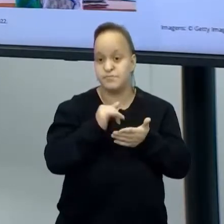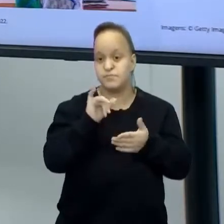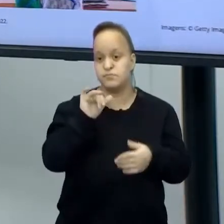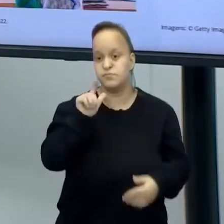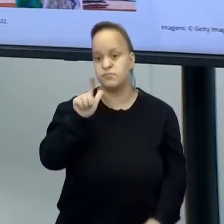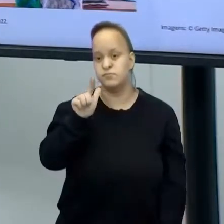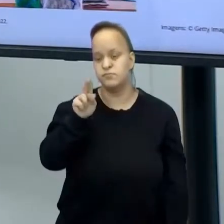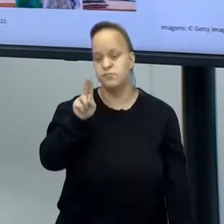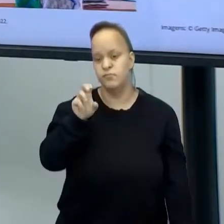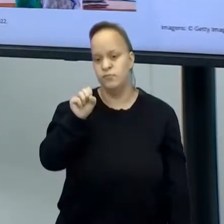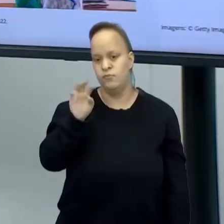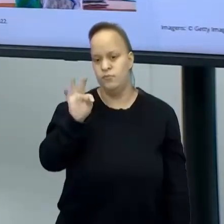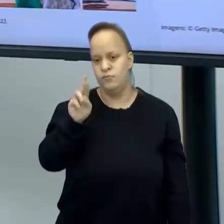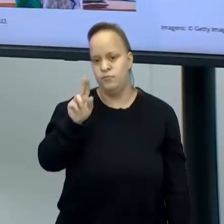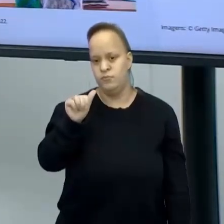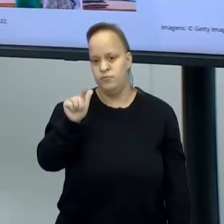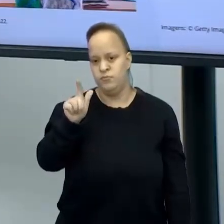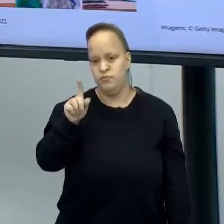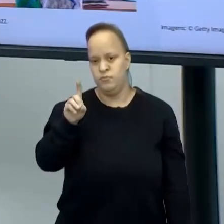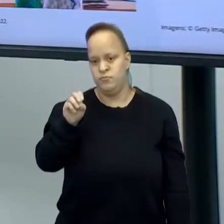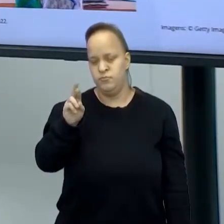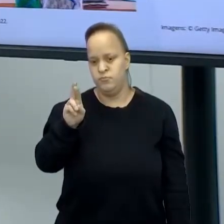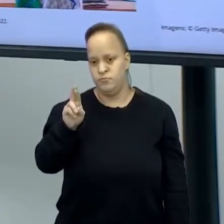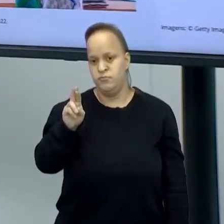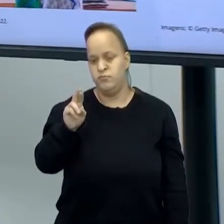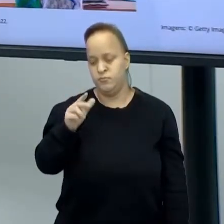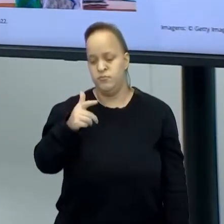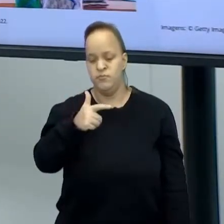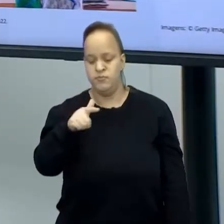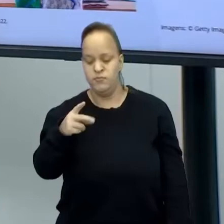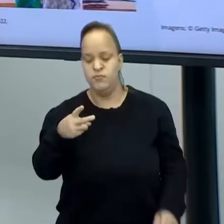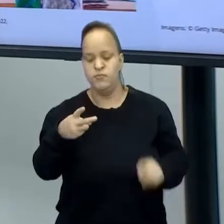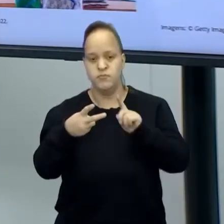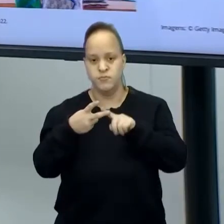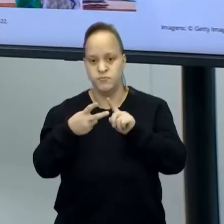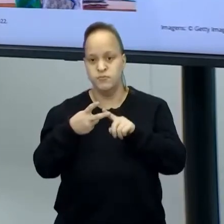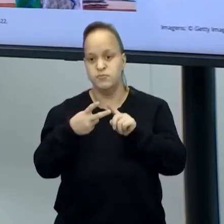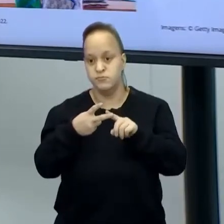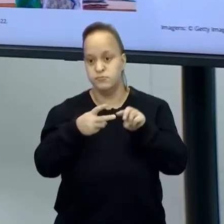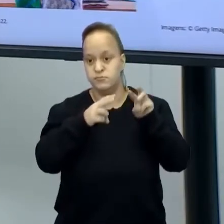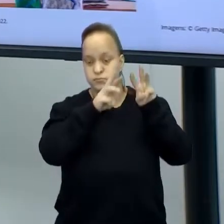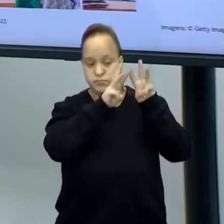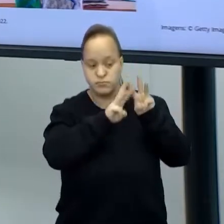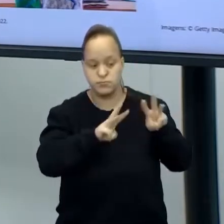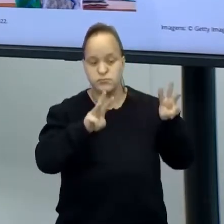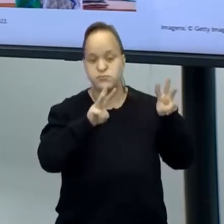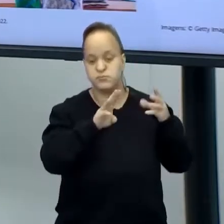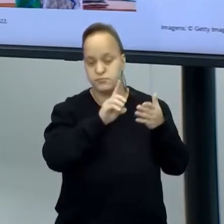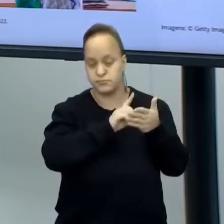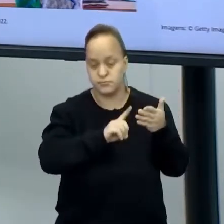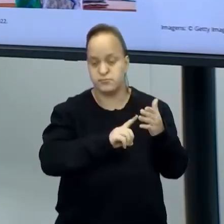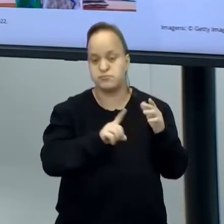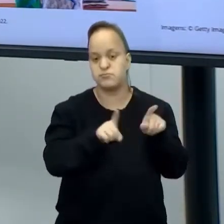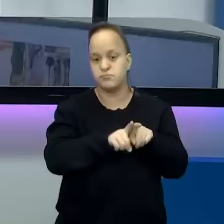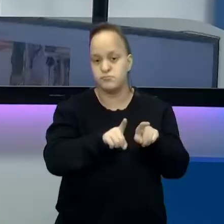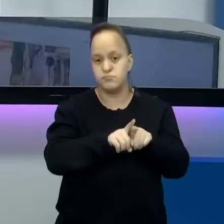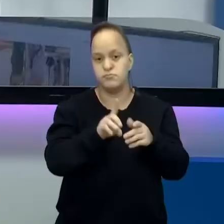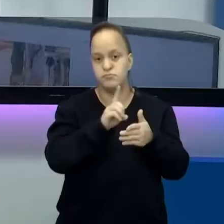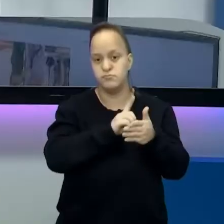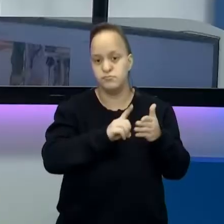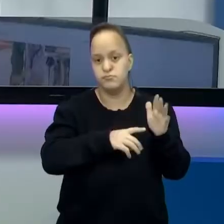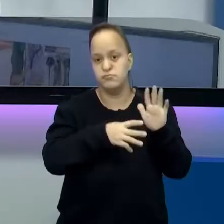O outro não fez faculdade, mas é web design e design gráfico. E a outra fez